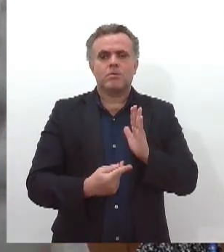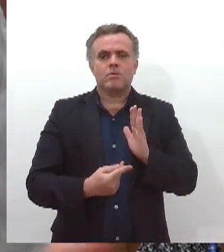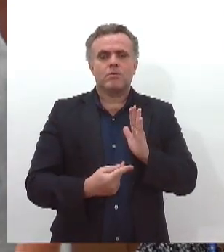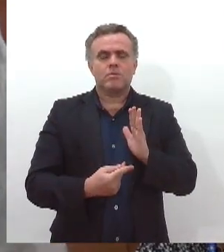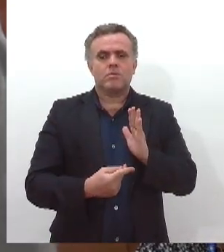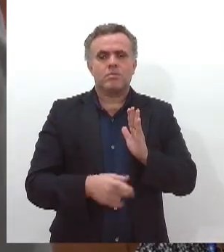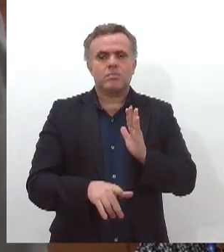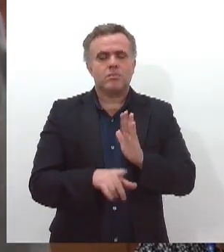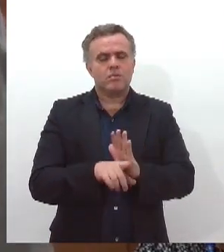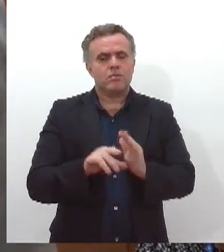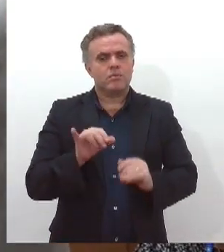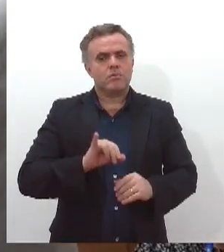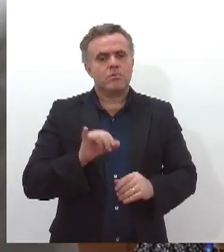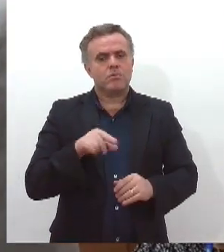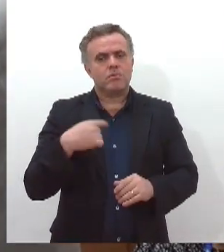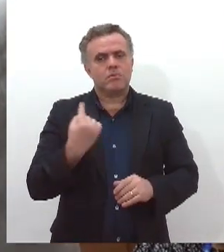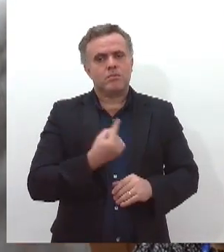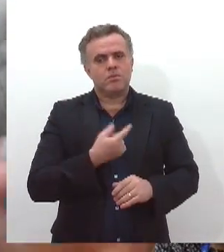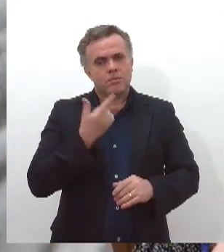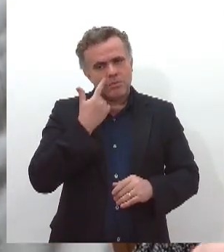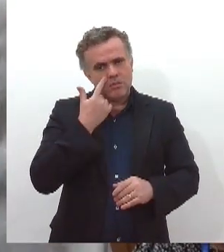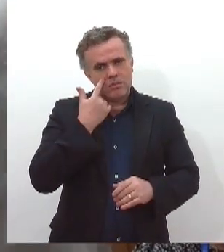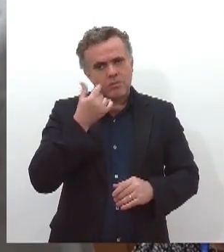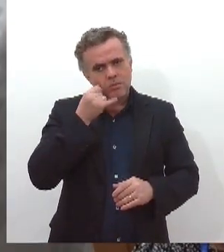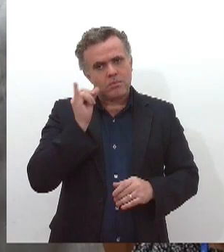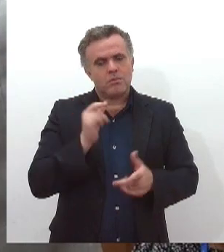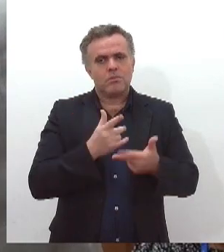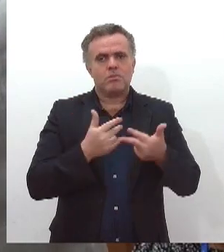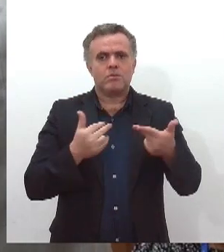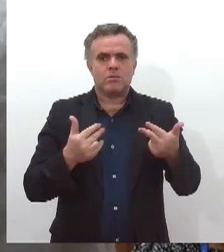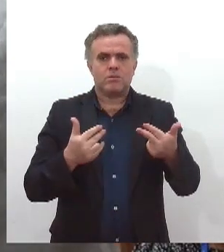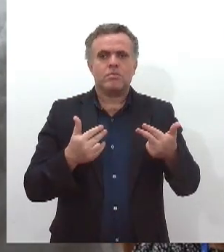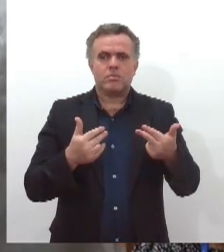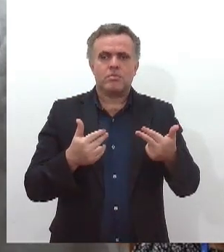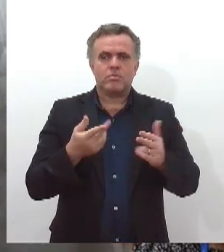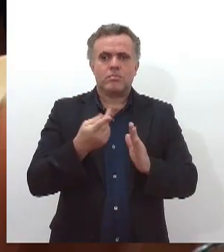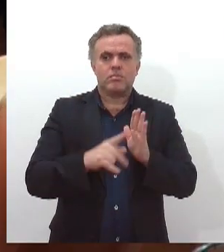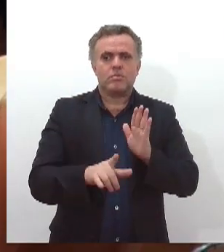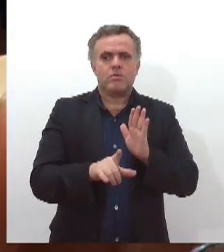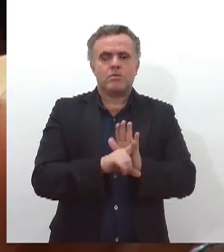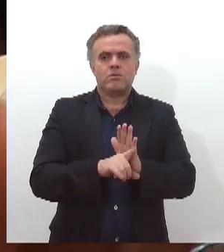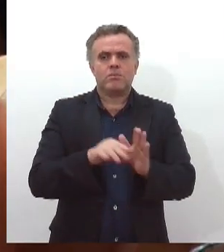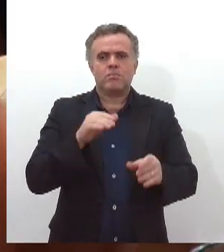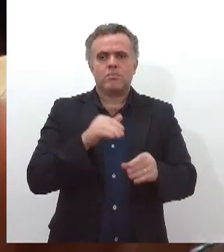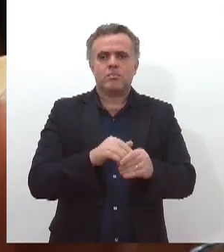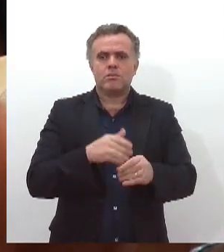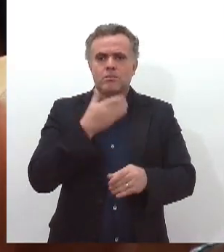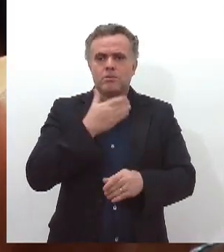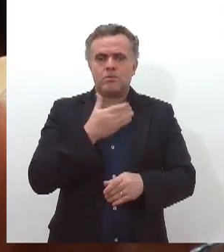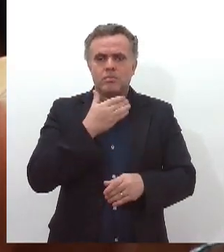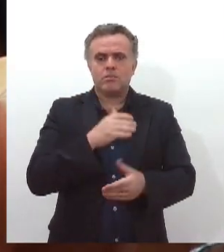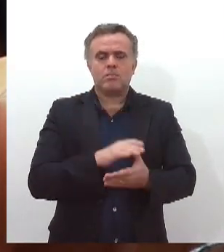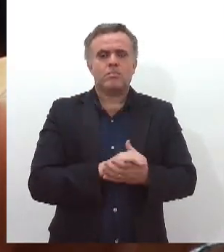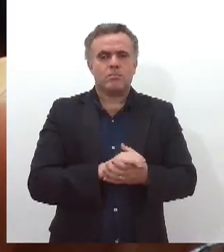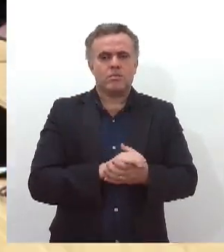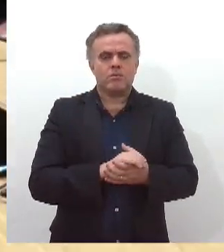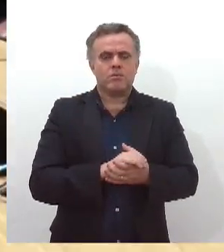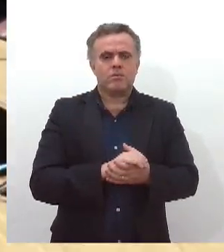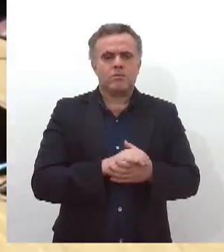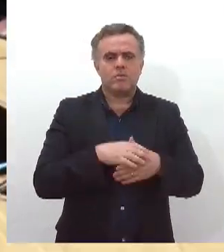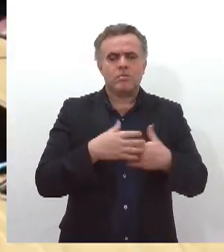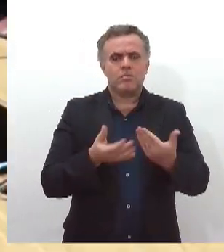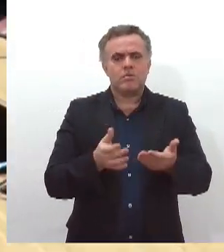estudar e evitar o que aconteceu agora, a gente já tem que corrigir um projeto que foi votado em dezembro aqui. Além do projeto envolvendo o cartão C+,